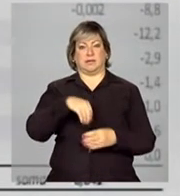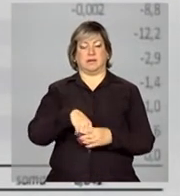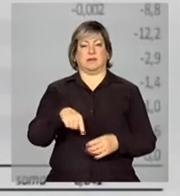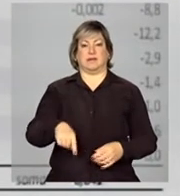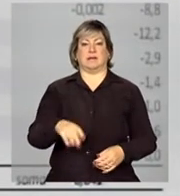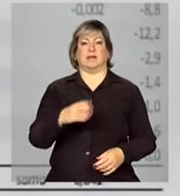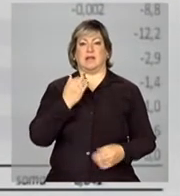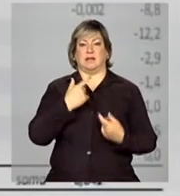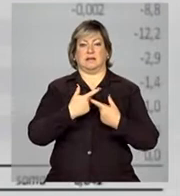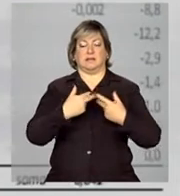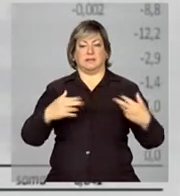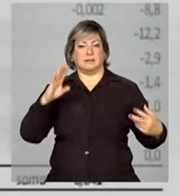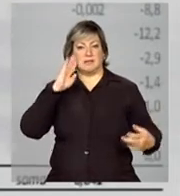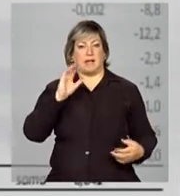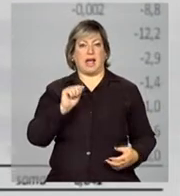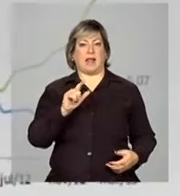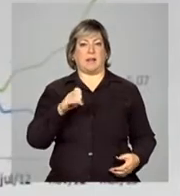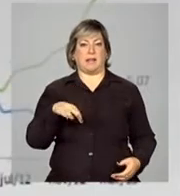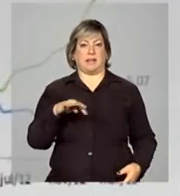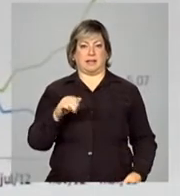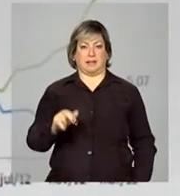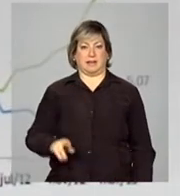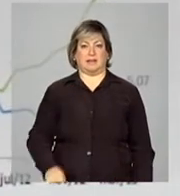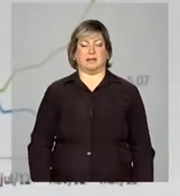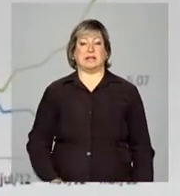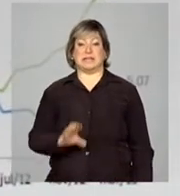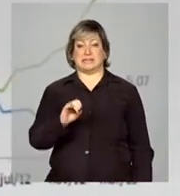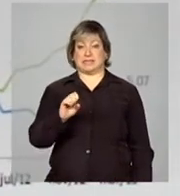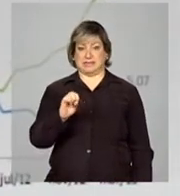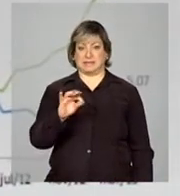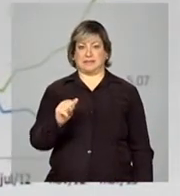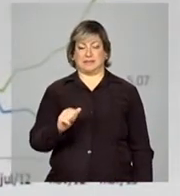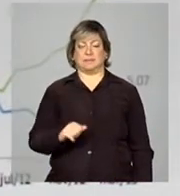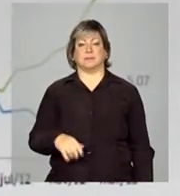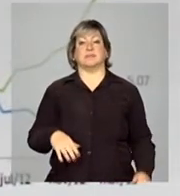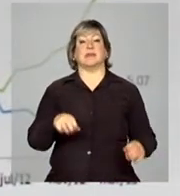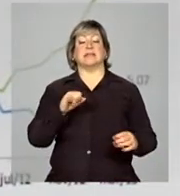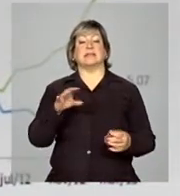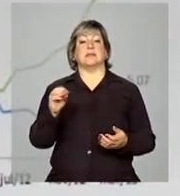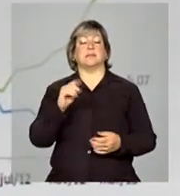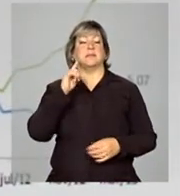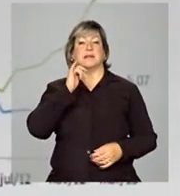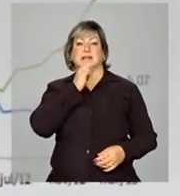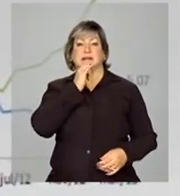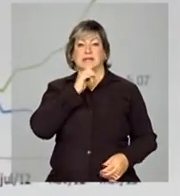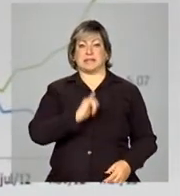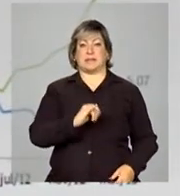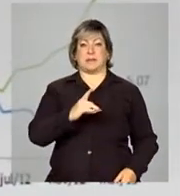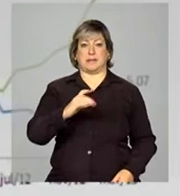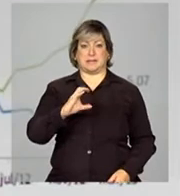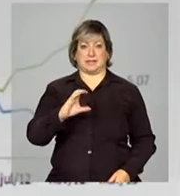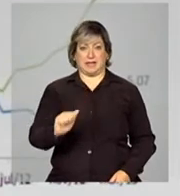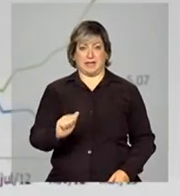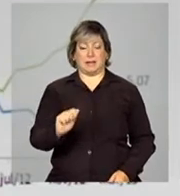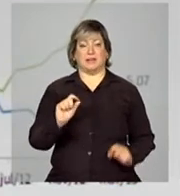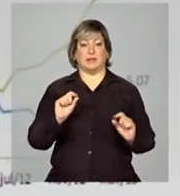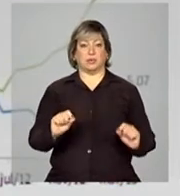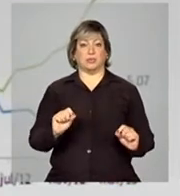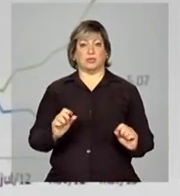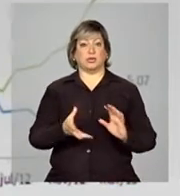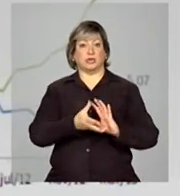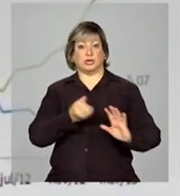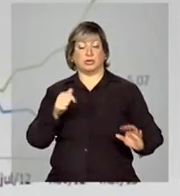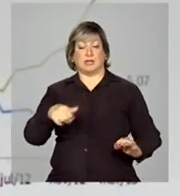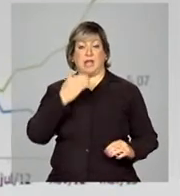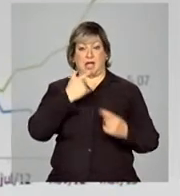alimentar. Se a gente pegar o IPCA e excluir a